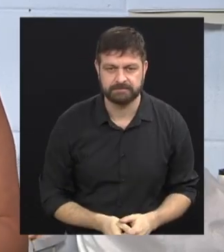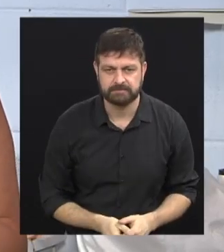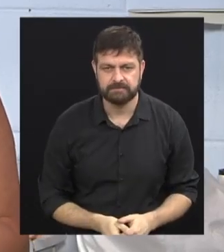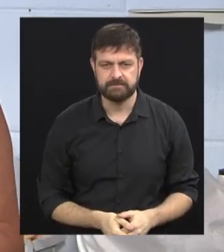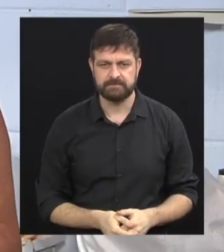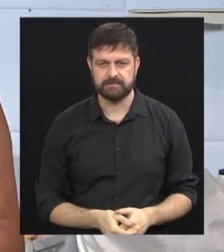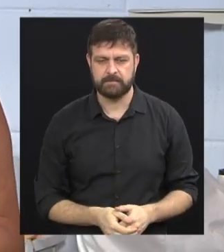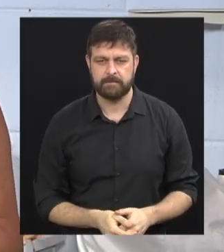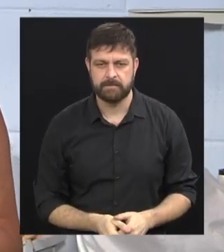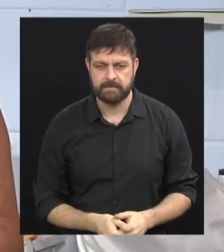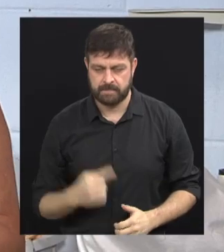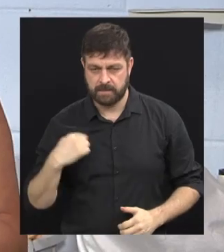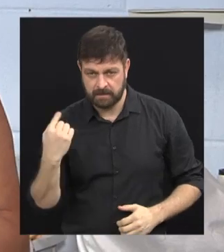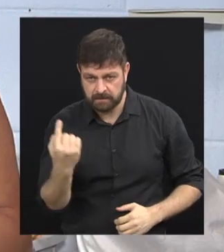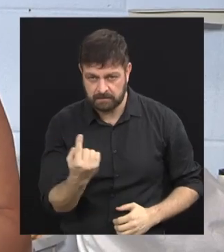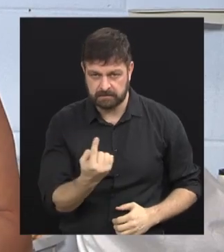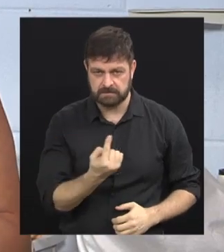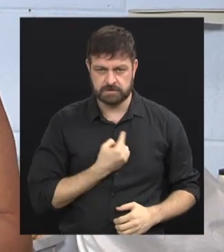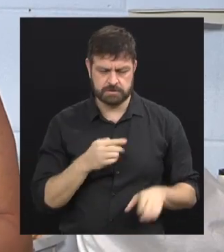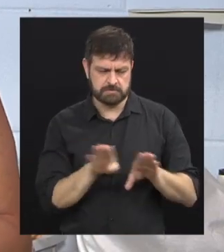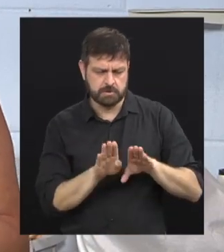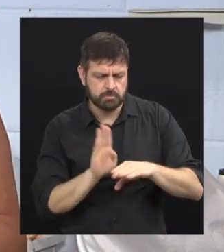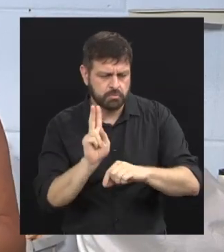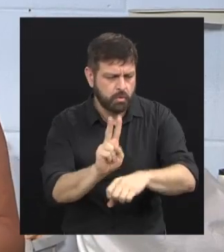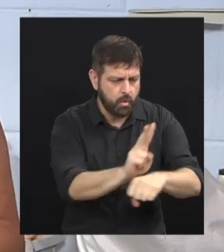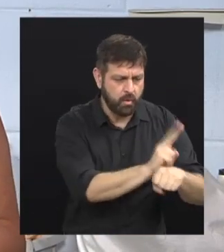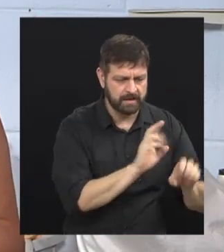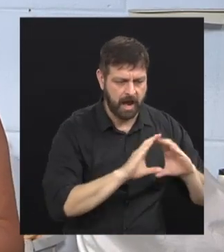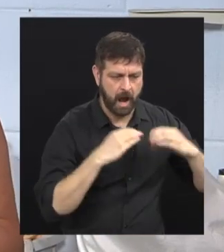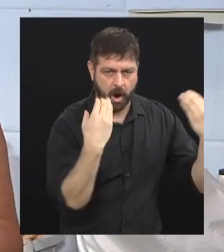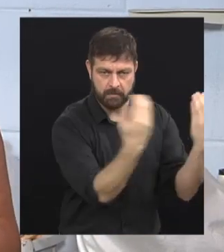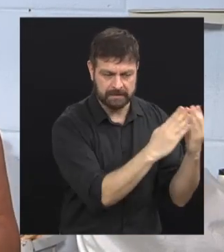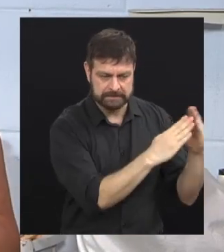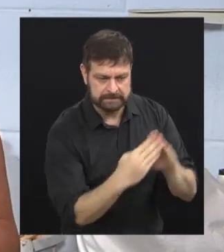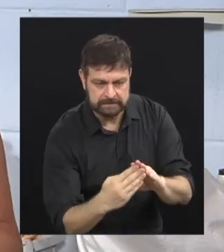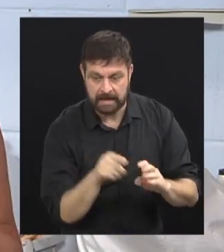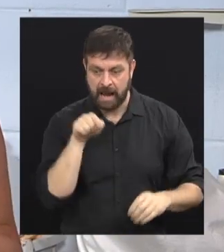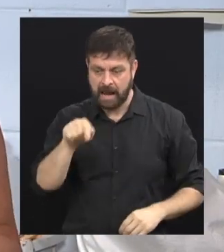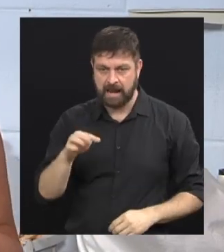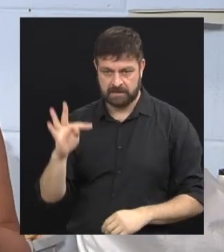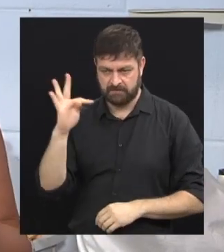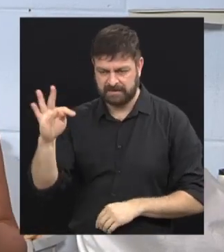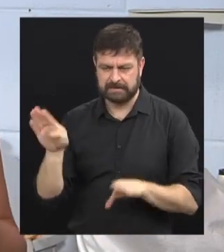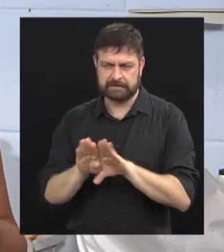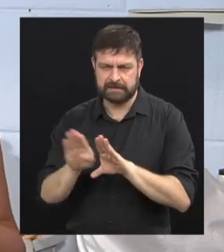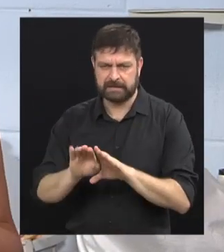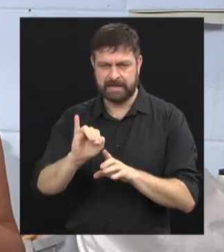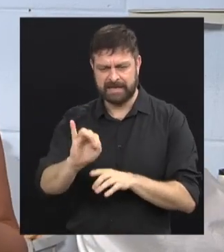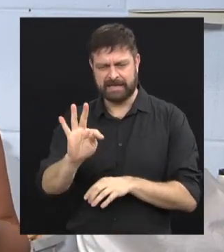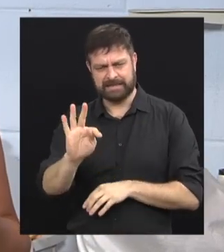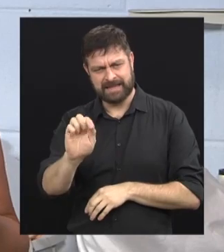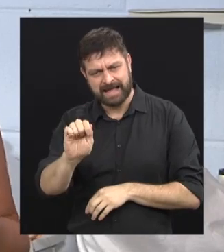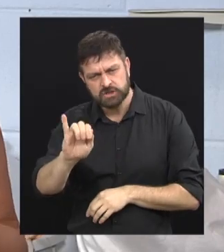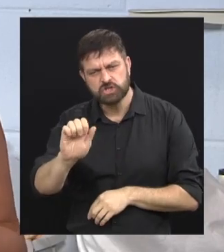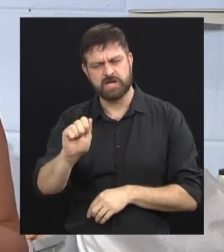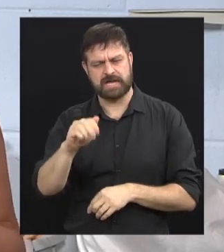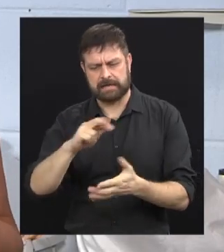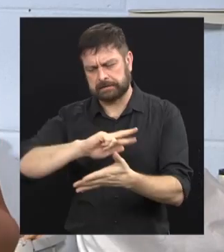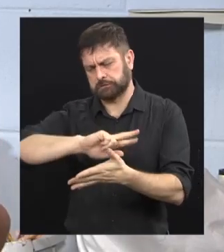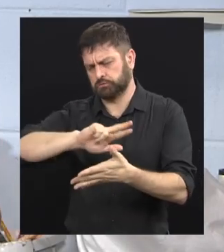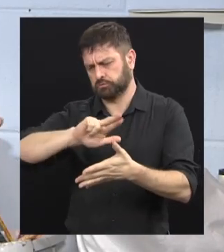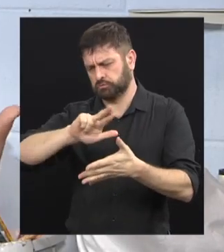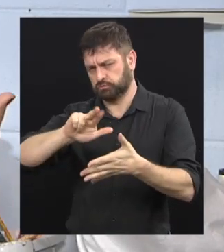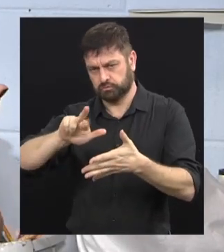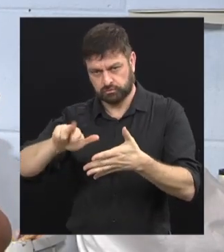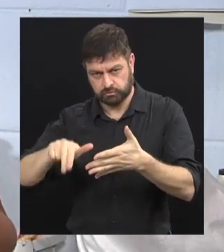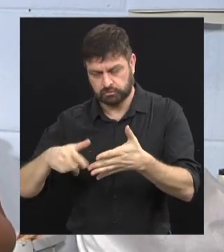lado do Ribeirão. A gente abrange várias comunidades. Lá no São Fernando tem a Itatiaia, Paranapanema,